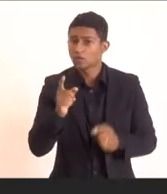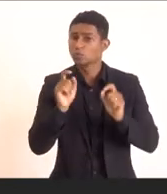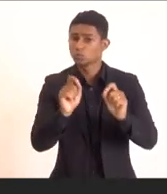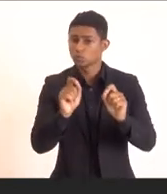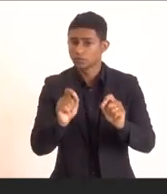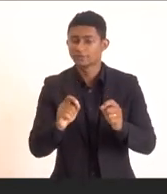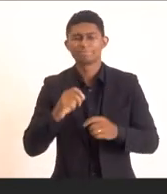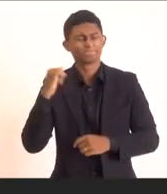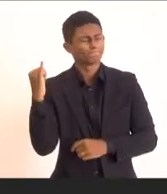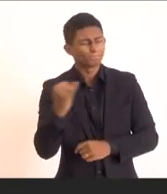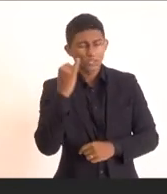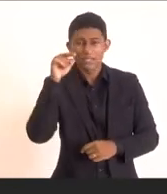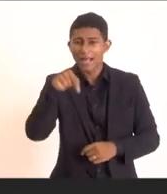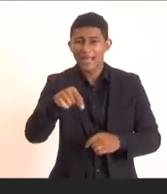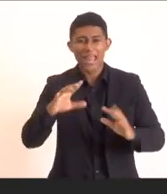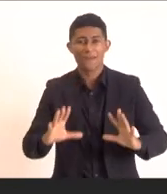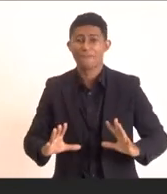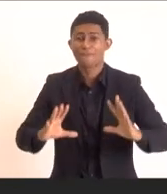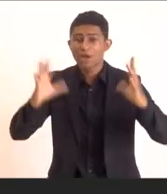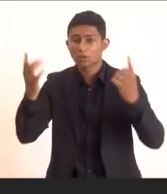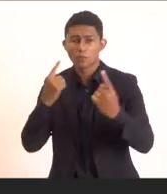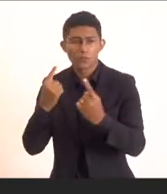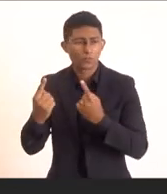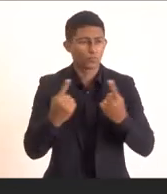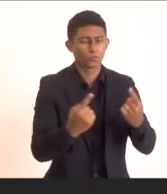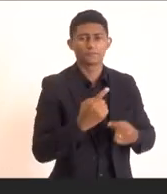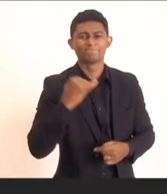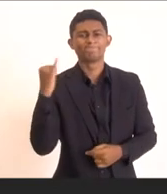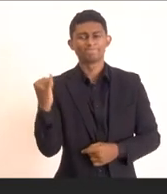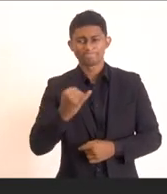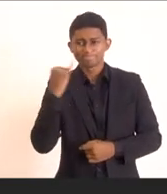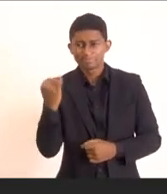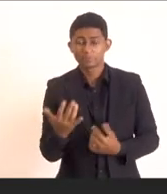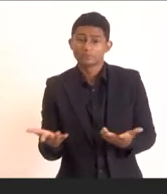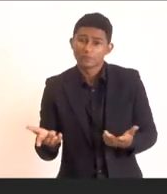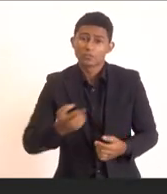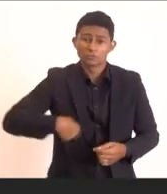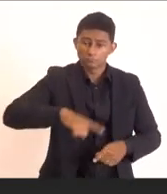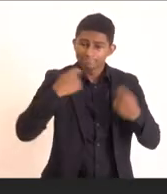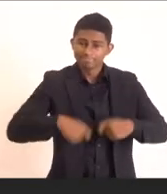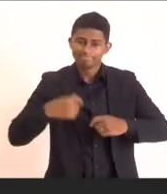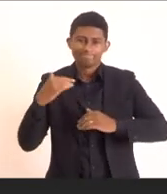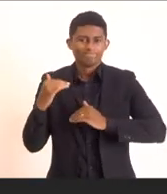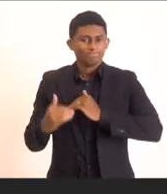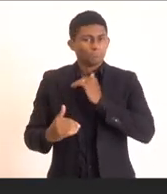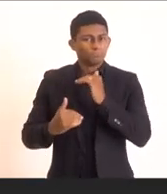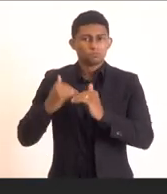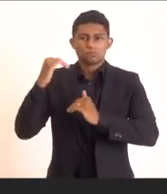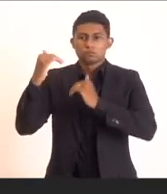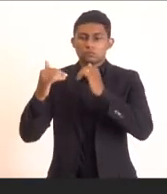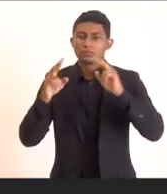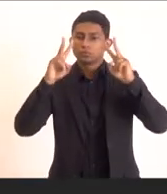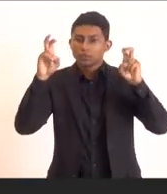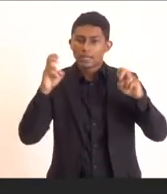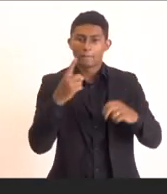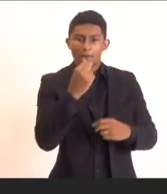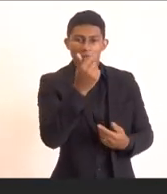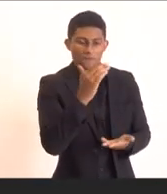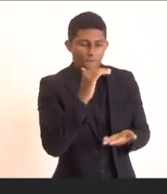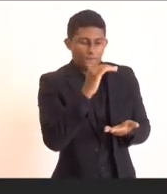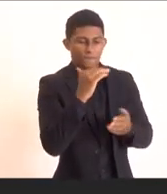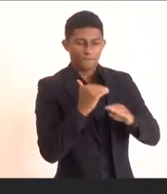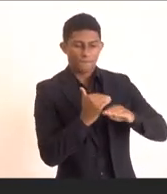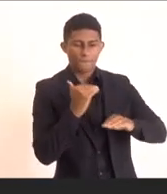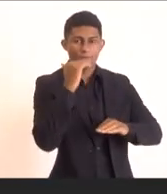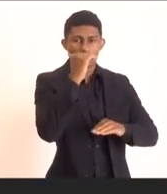importância desse evento, a importância dessa discussão e que a gente possa avançar nessa questão do fundo, mas com um viés